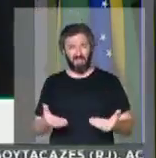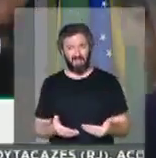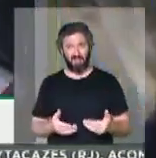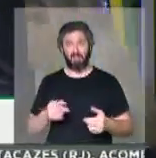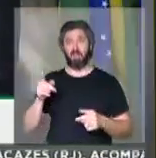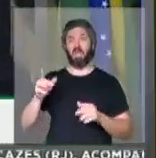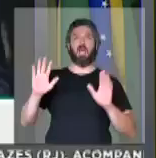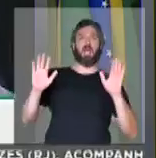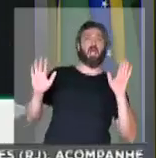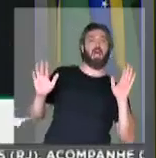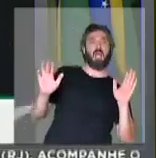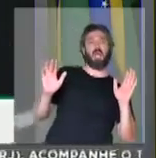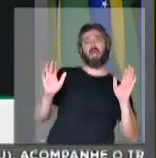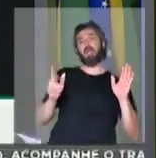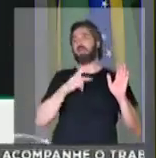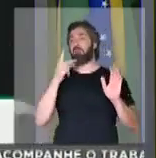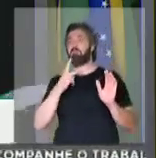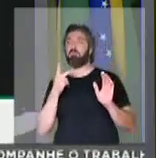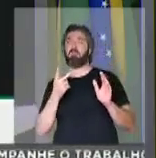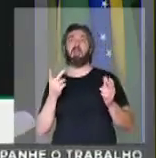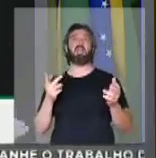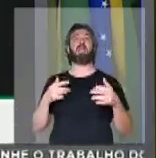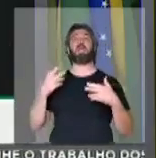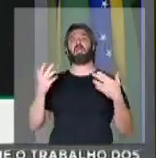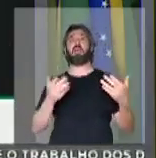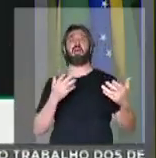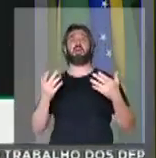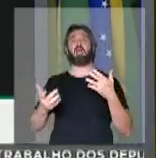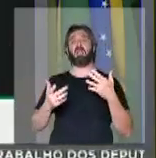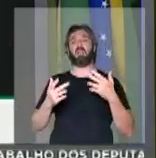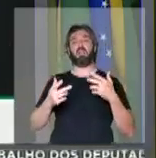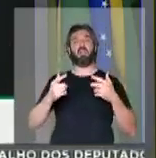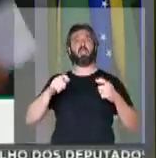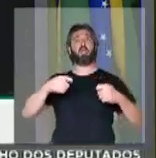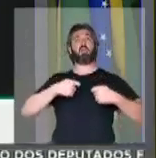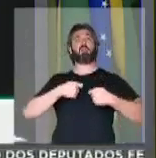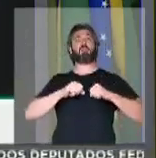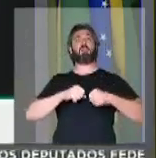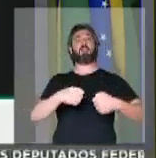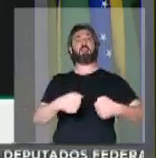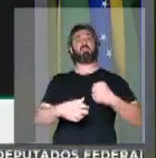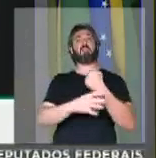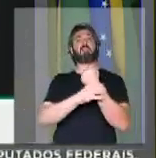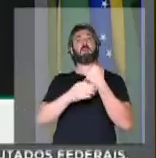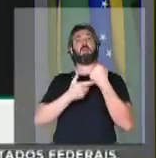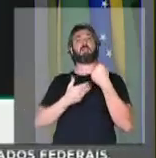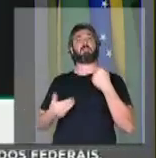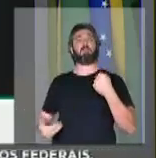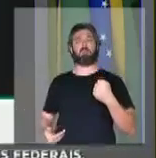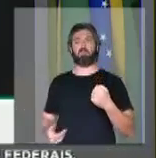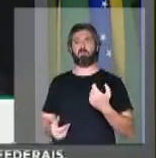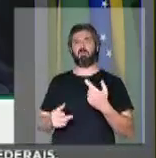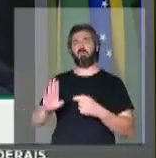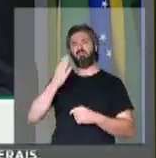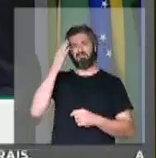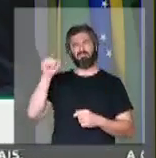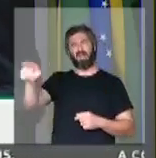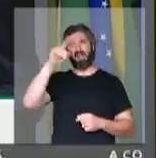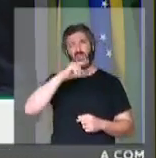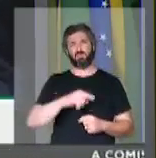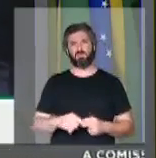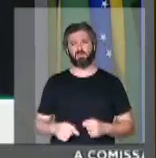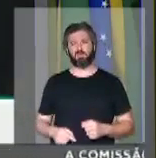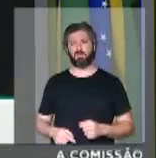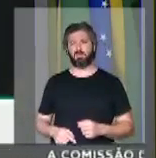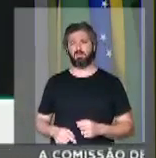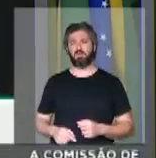se arvoram no direito de se auto-intitularem defensores da segurança pública. São hipócritas,